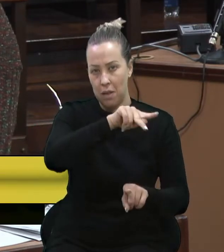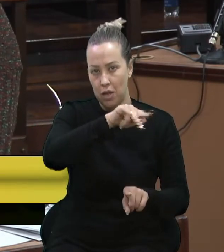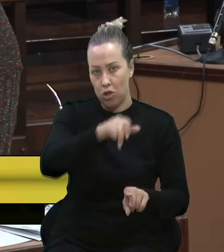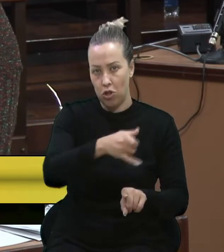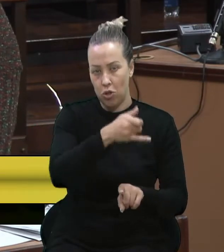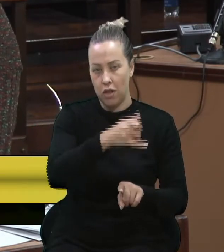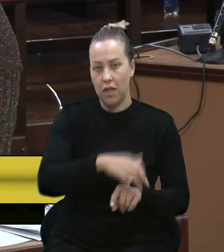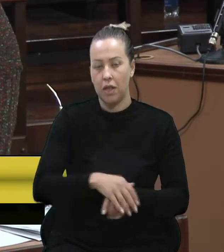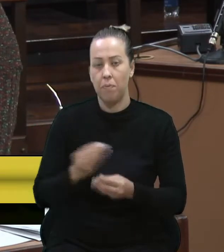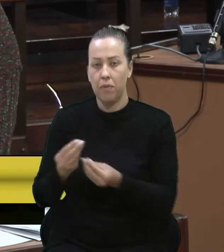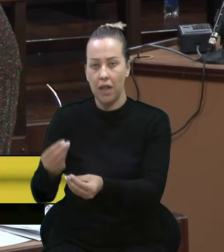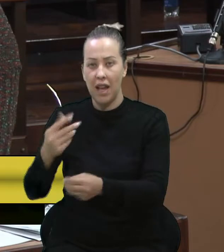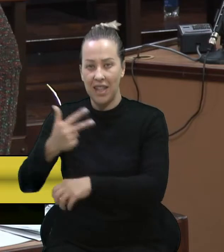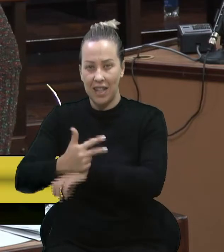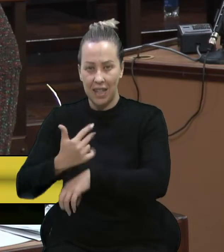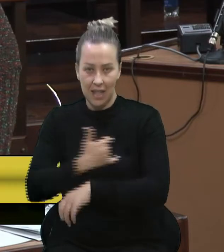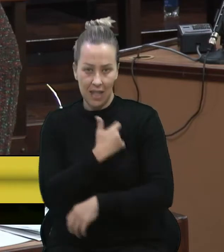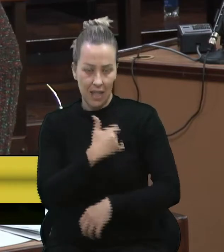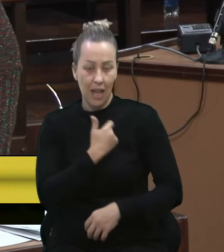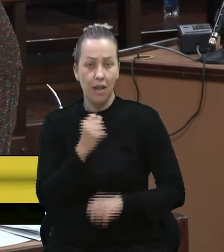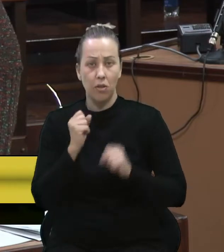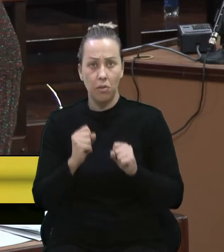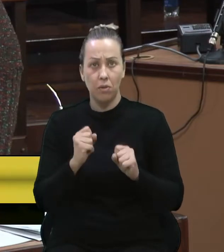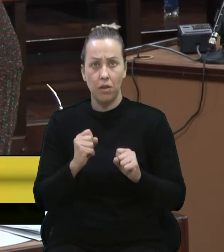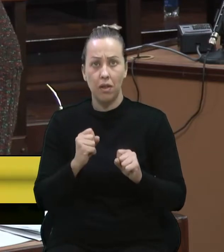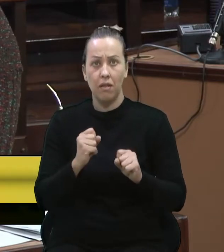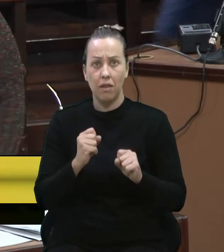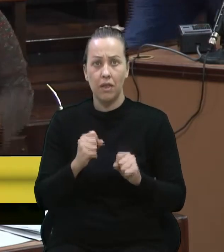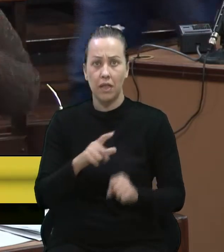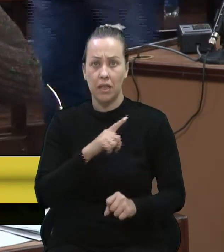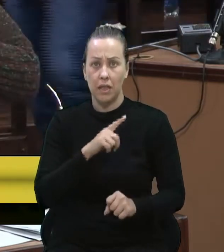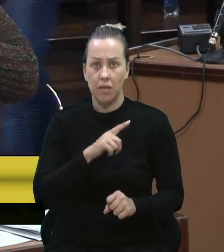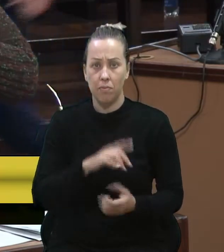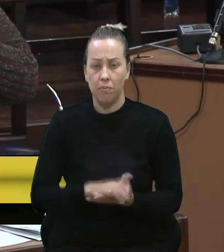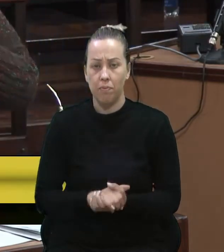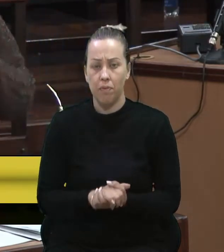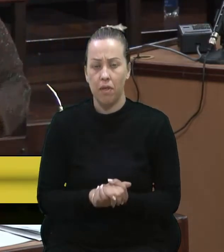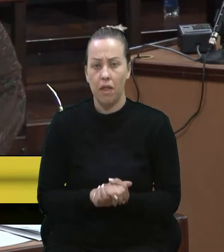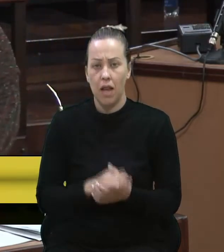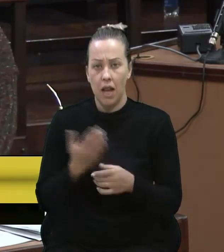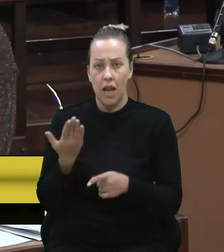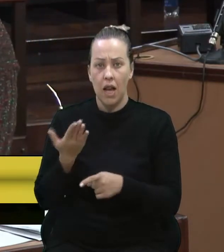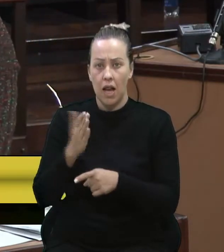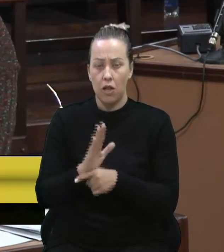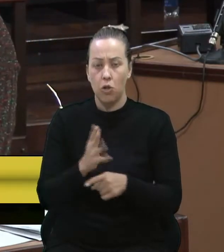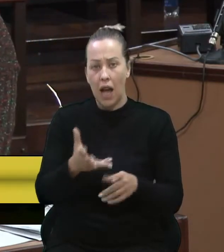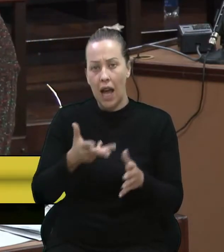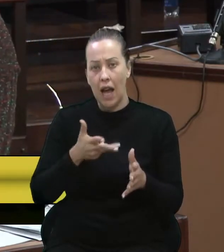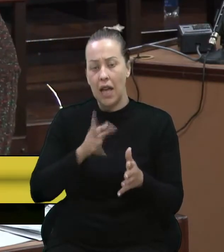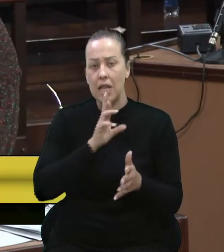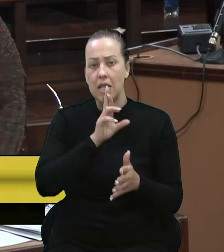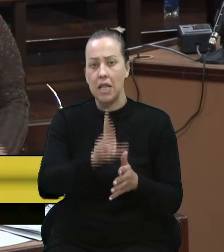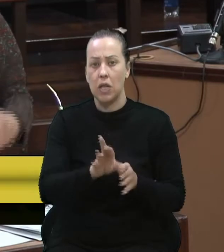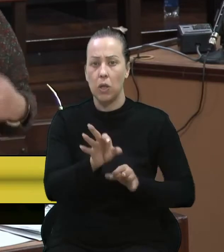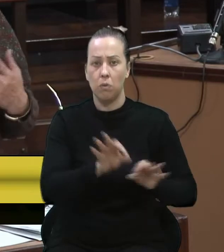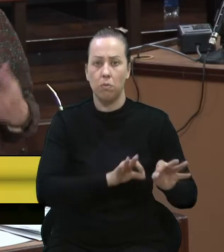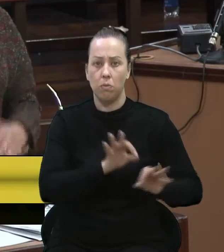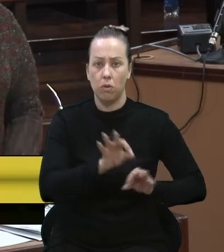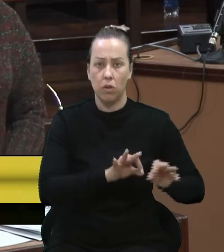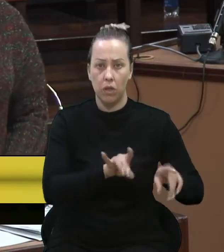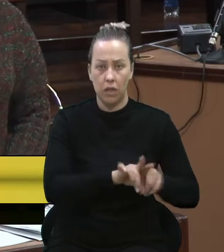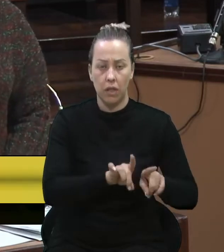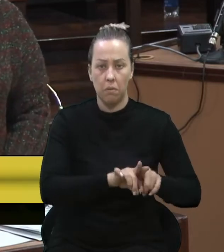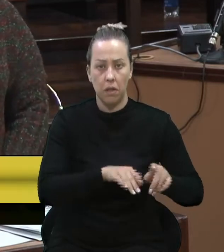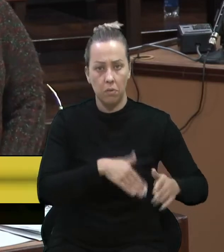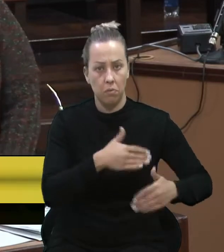podem ser encaminhados, agregando mais agilidade para os projetos que